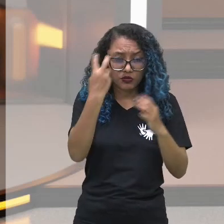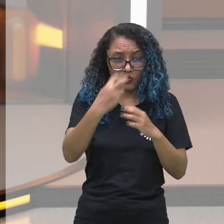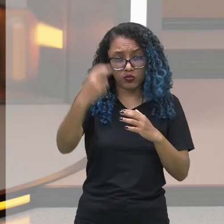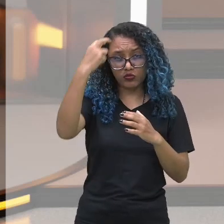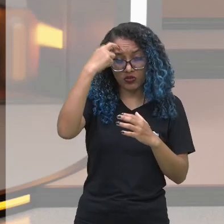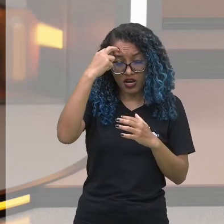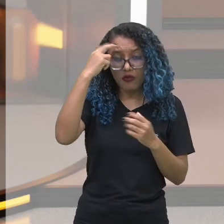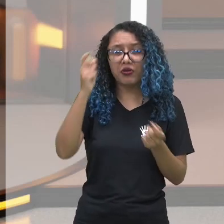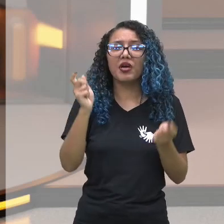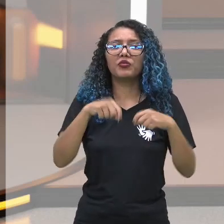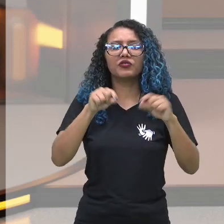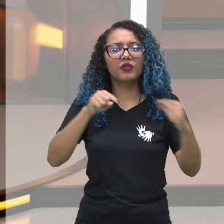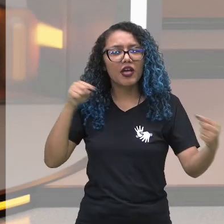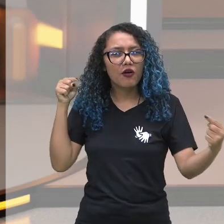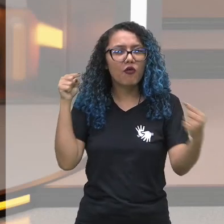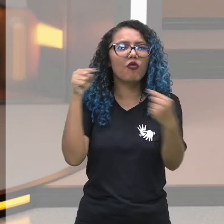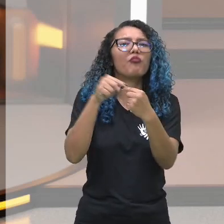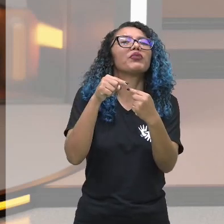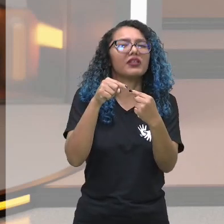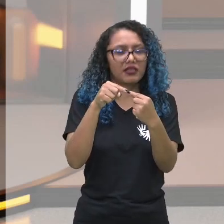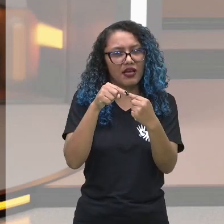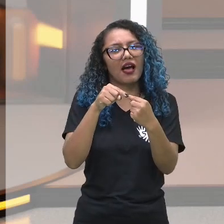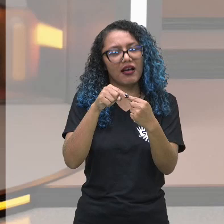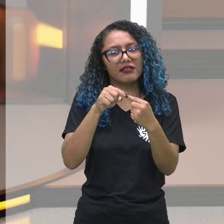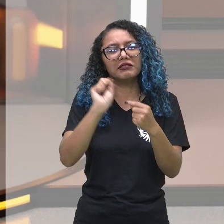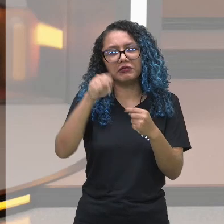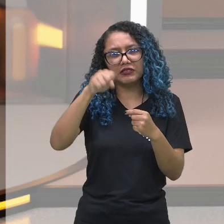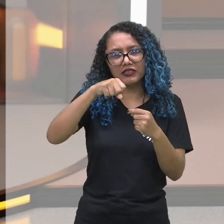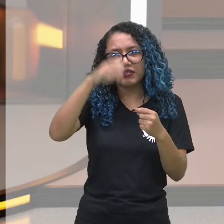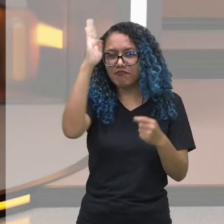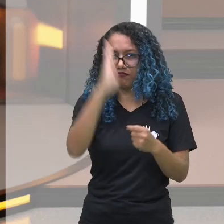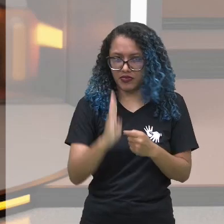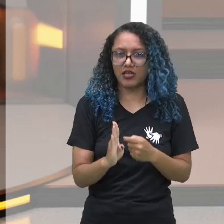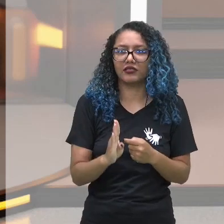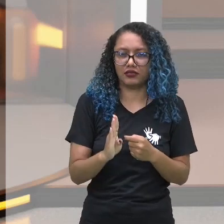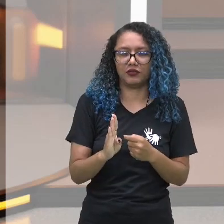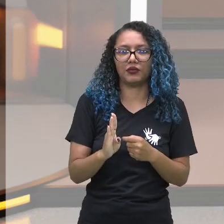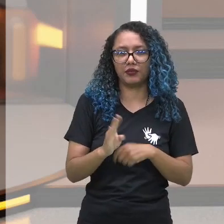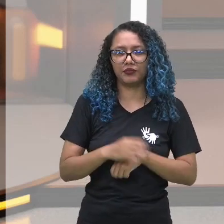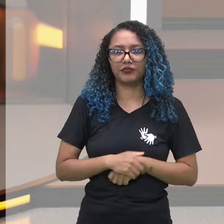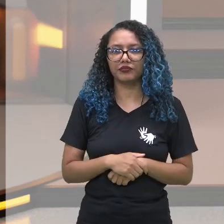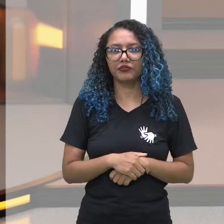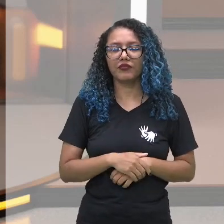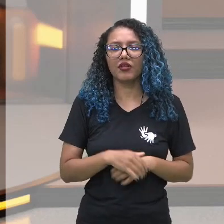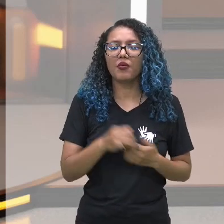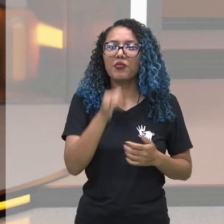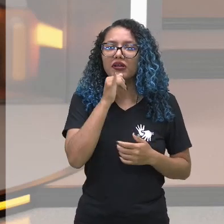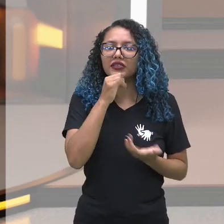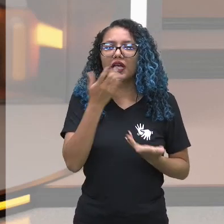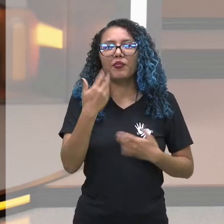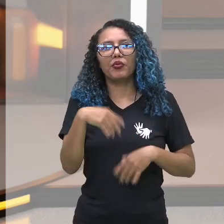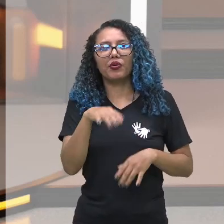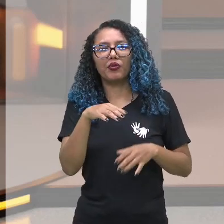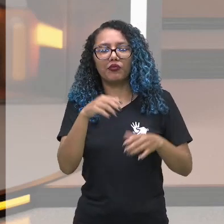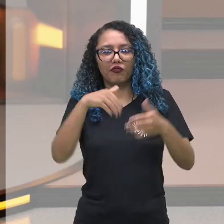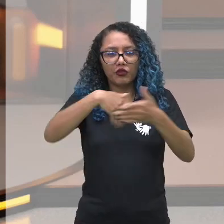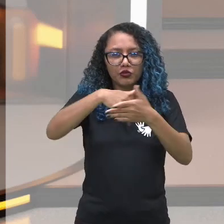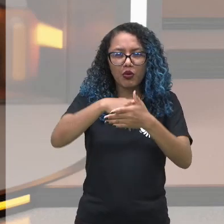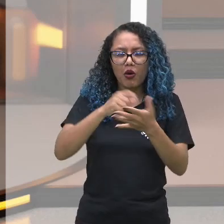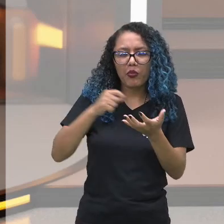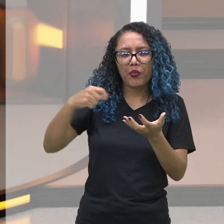identificá-lo como tal. De uma forma macro. Quando se fala em futebol pelo mundo,